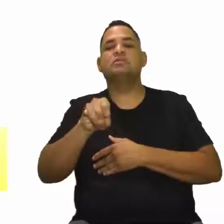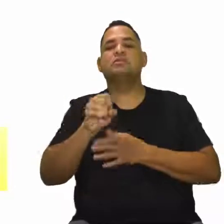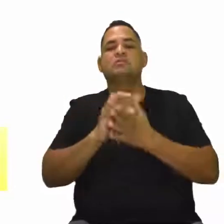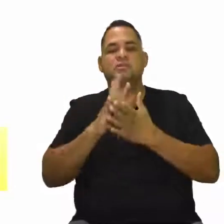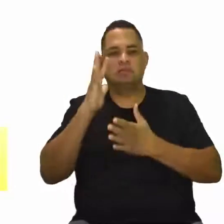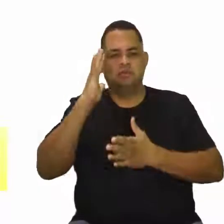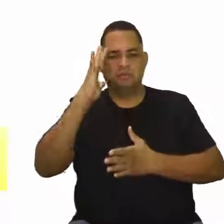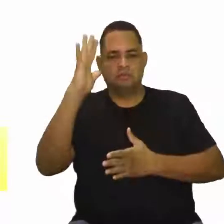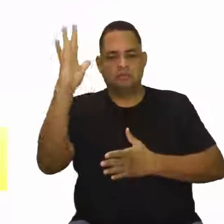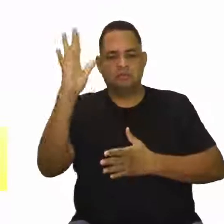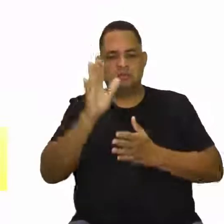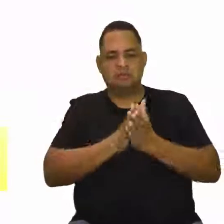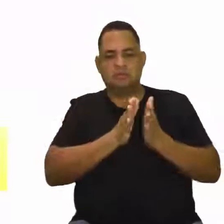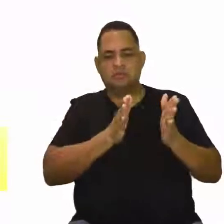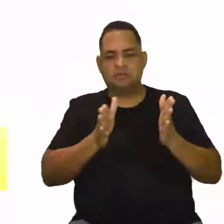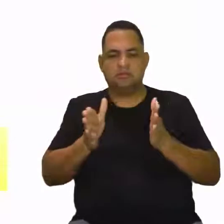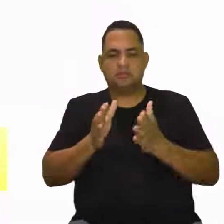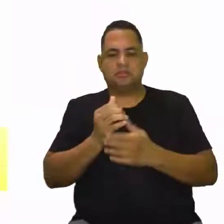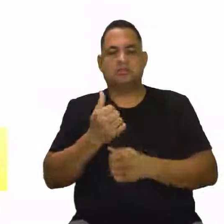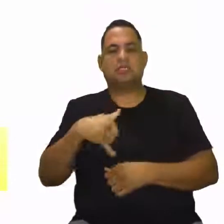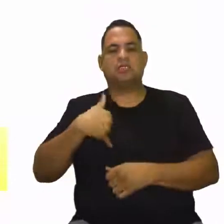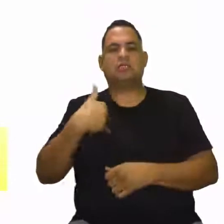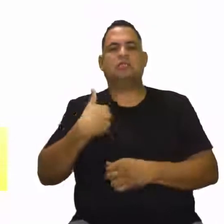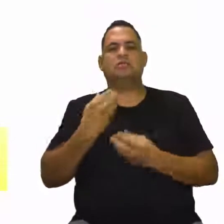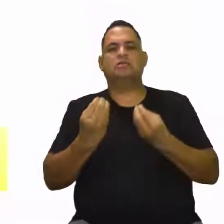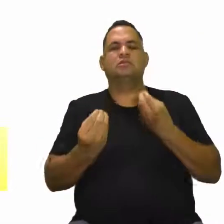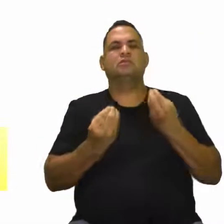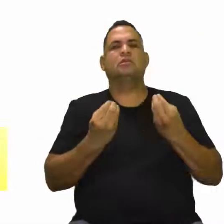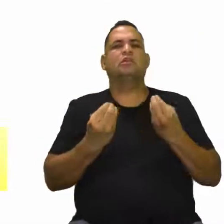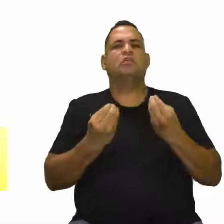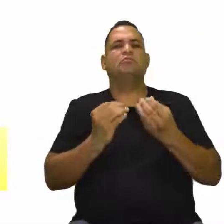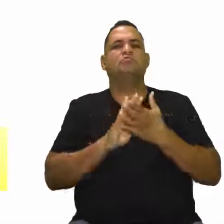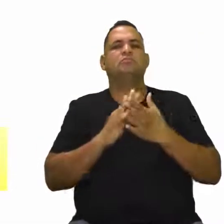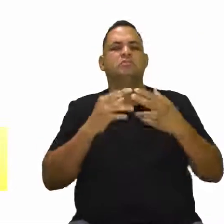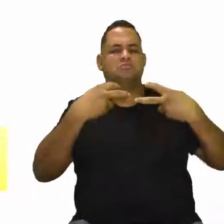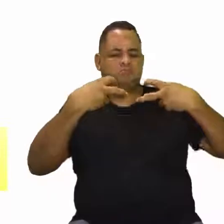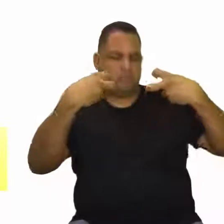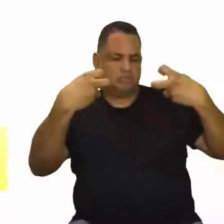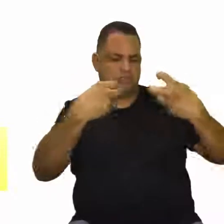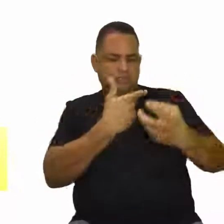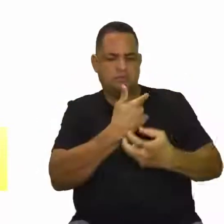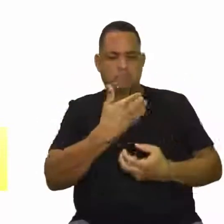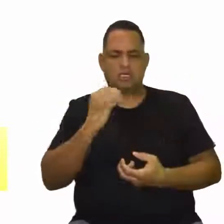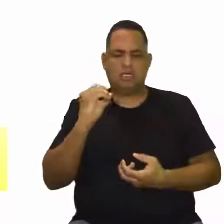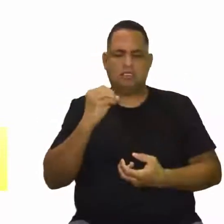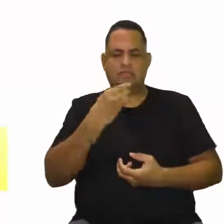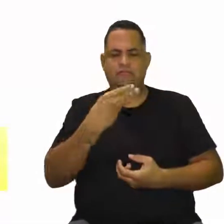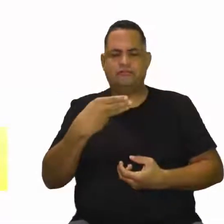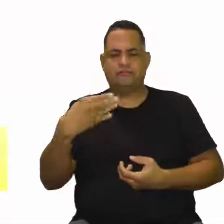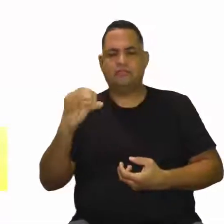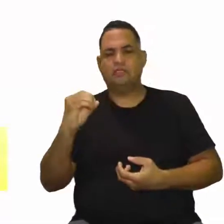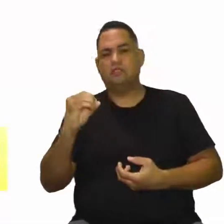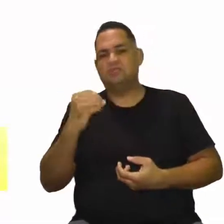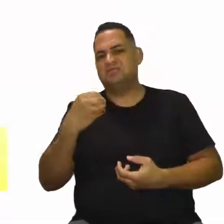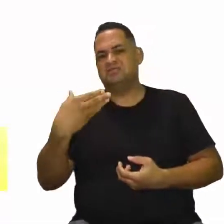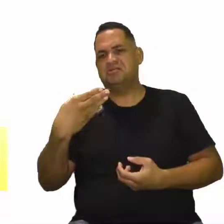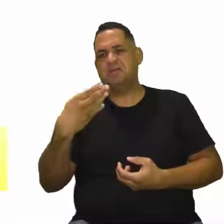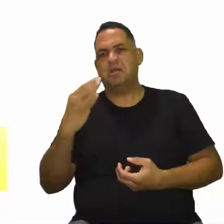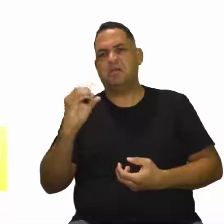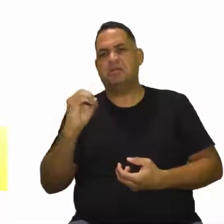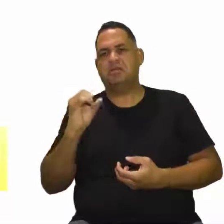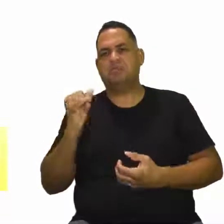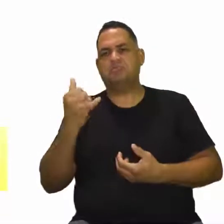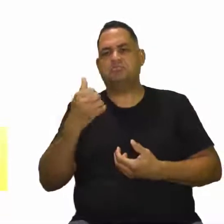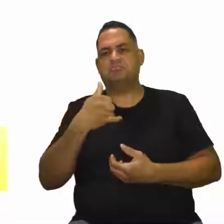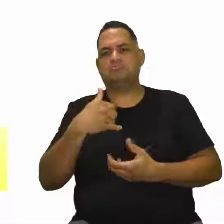imaginou nessa faixa etária, né? Como que você se enxerga daqui 10 anos, daqui 20, daqui 30, daqui 40? E